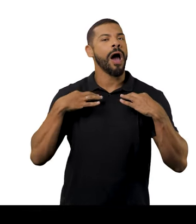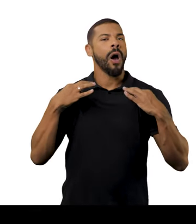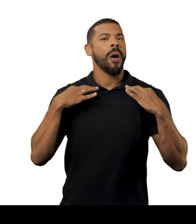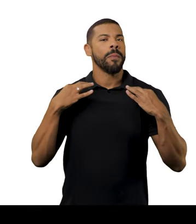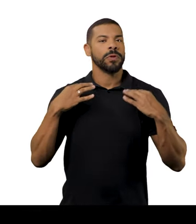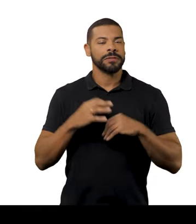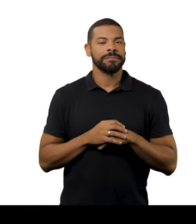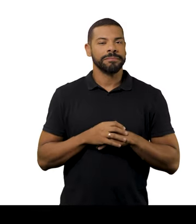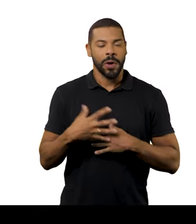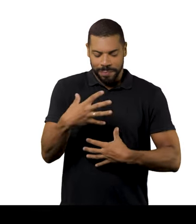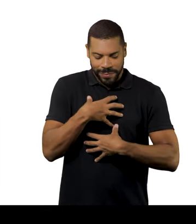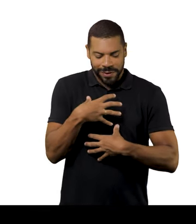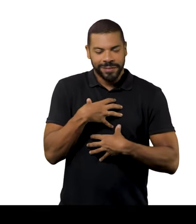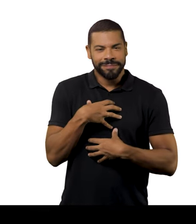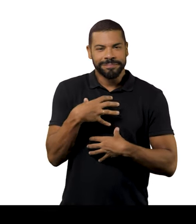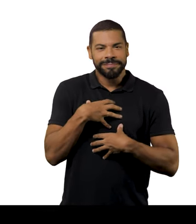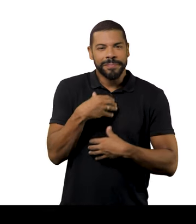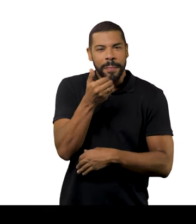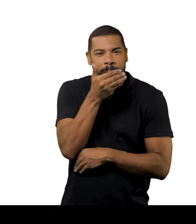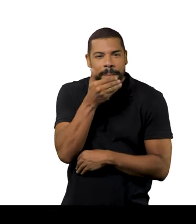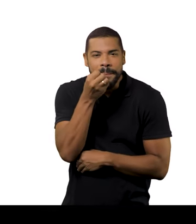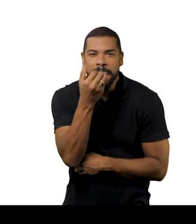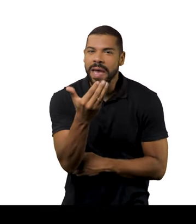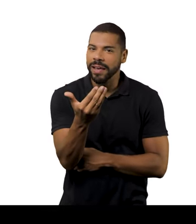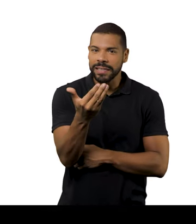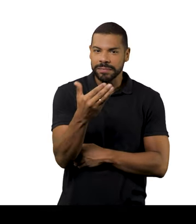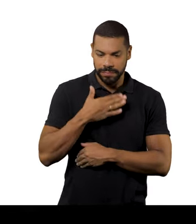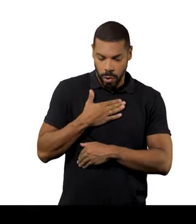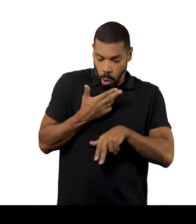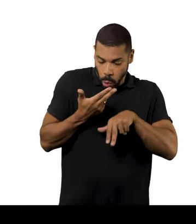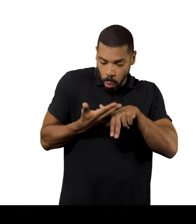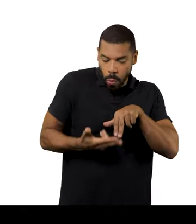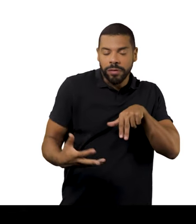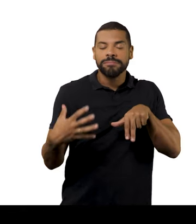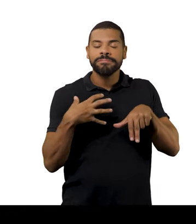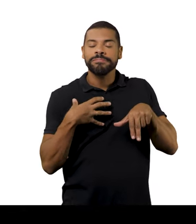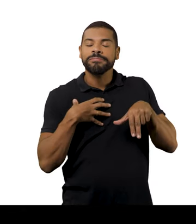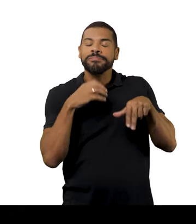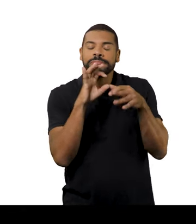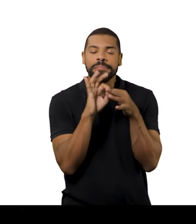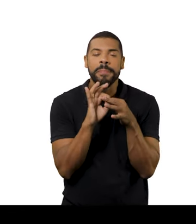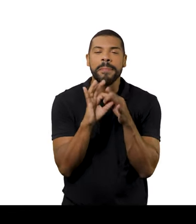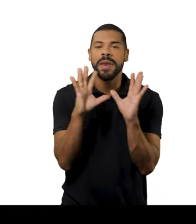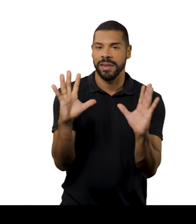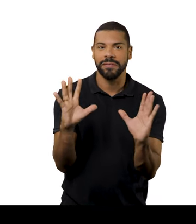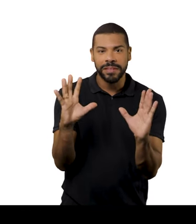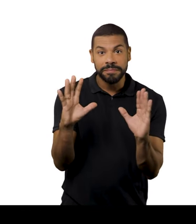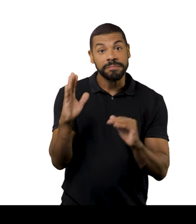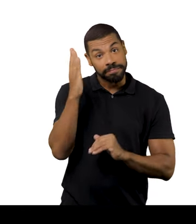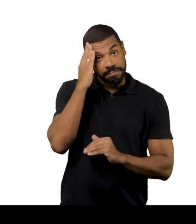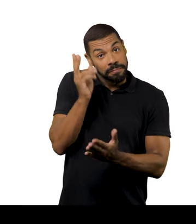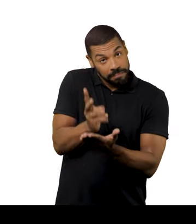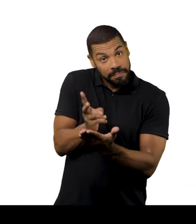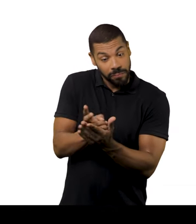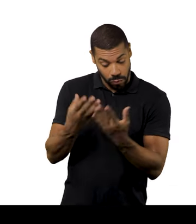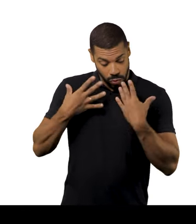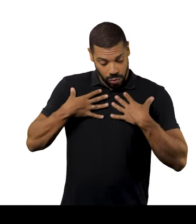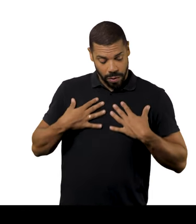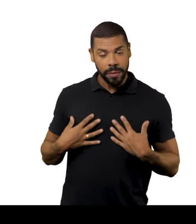da roupa, é ela não me incomodar. É eu continuar o mais nua possível,